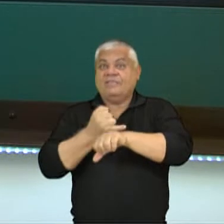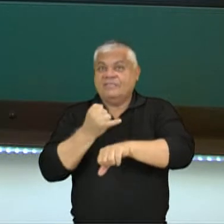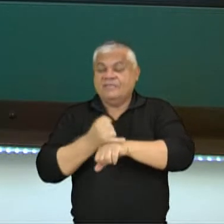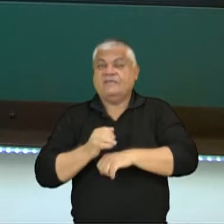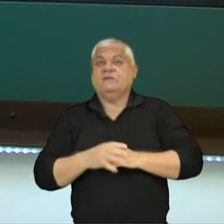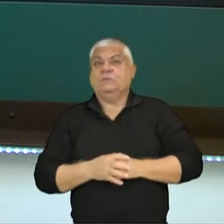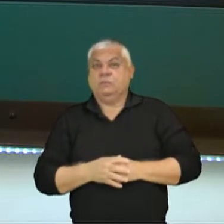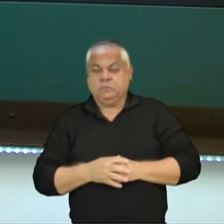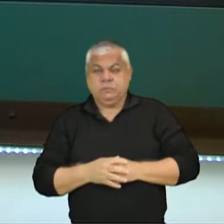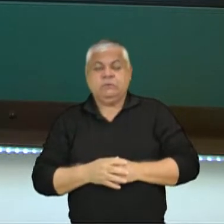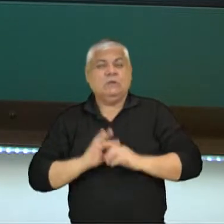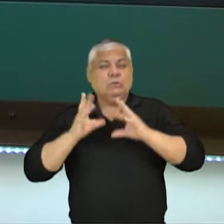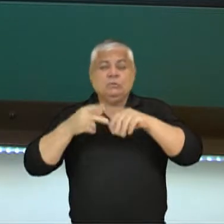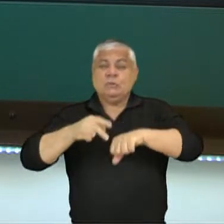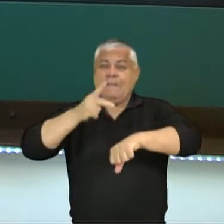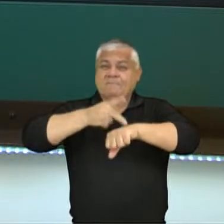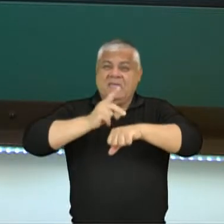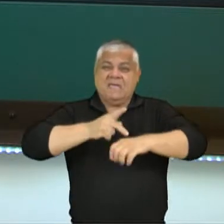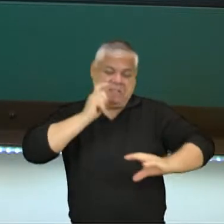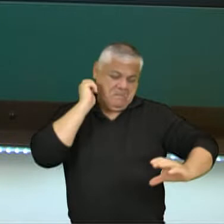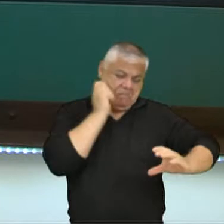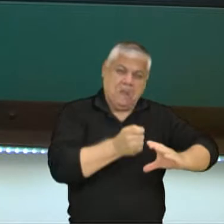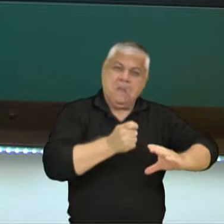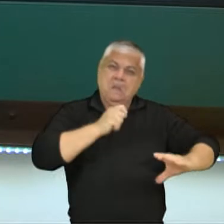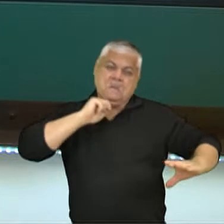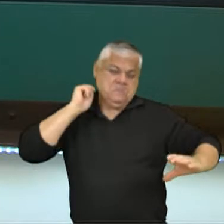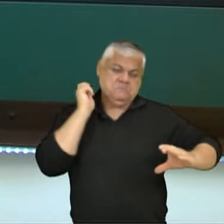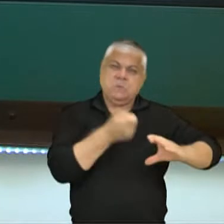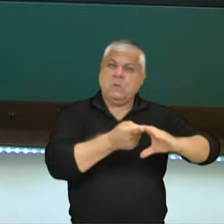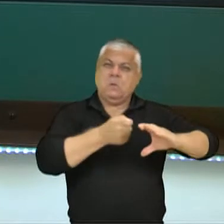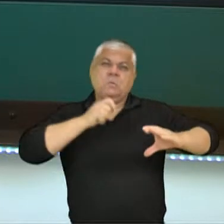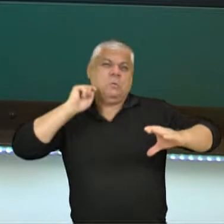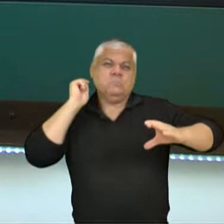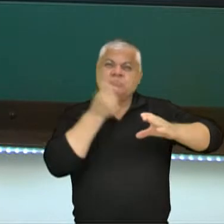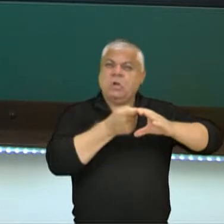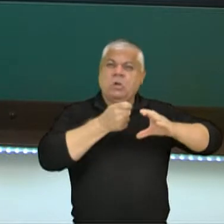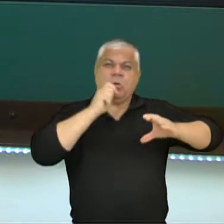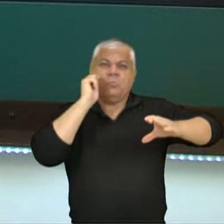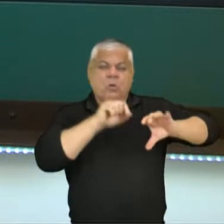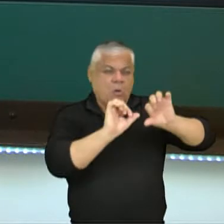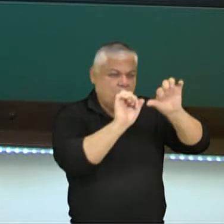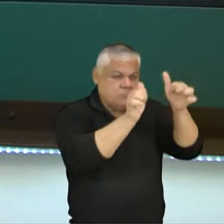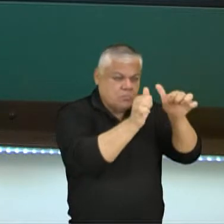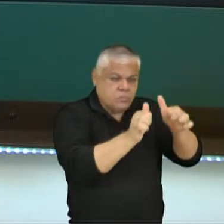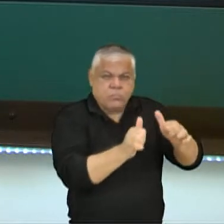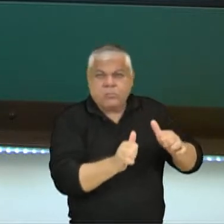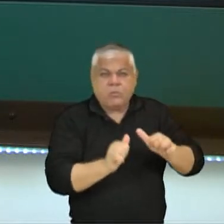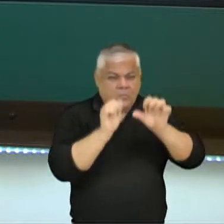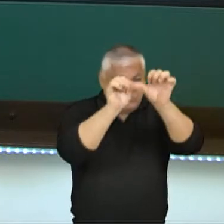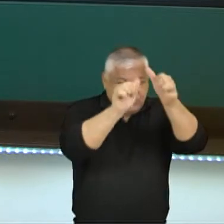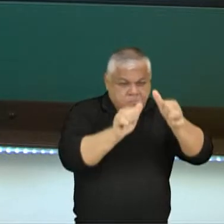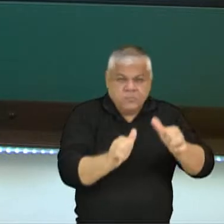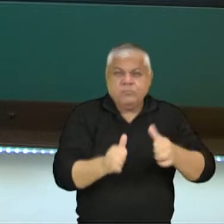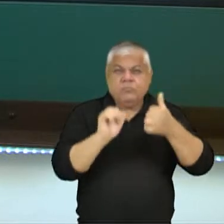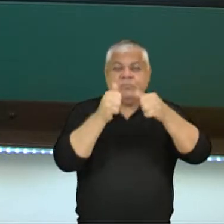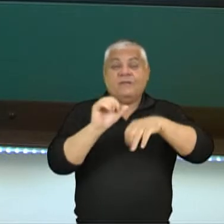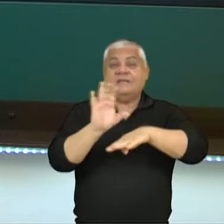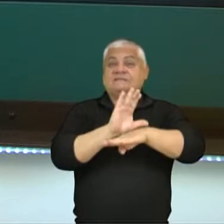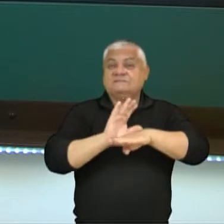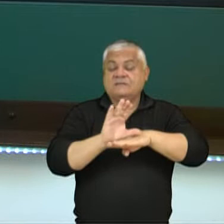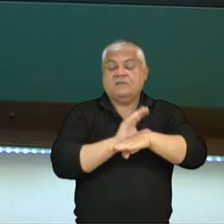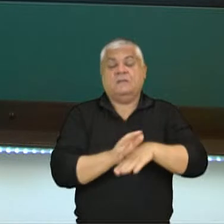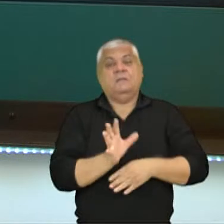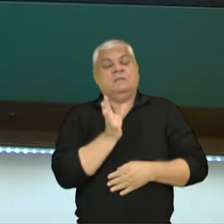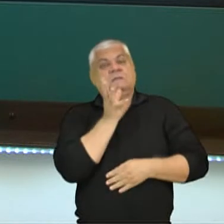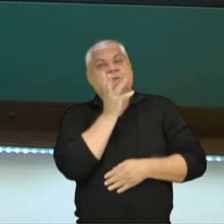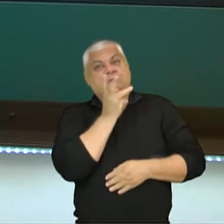base do corte de pedra e o empilhamento, fazer um molde, fazer o cimento ser derramado nesse molde e fazer a secagem foi uma inovação